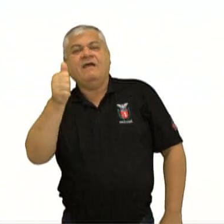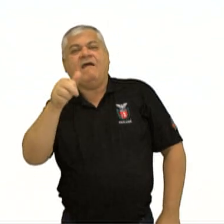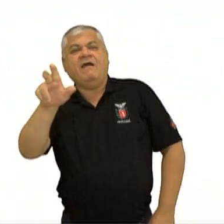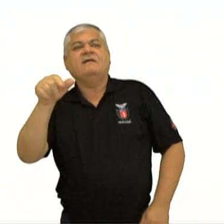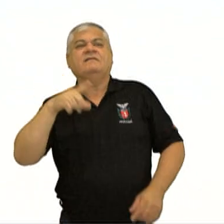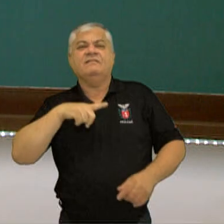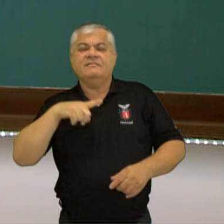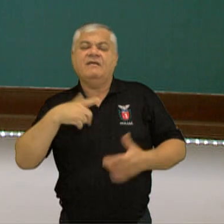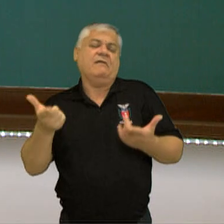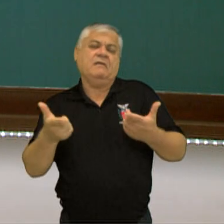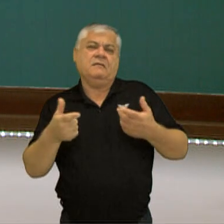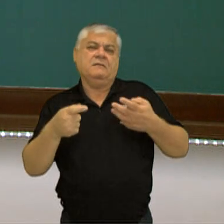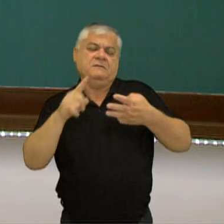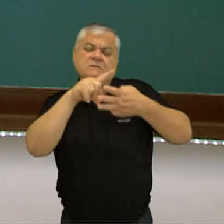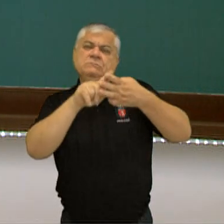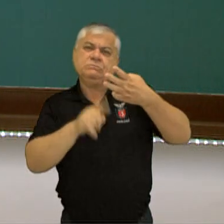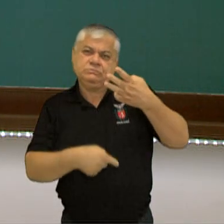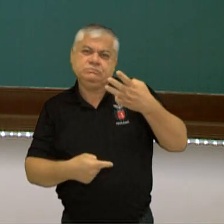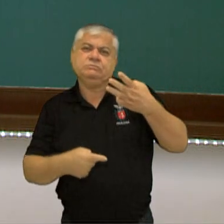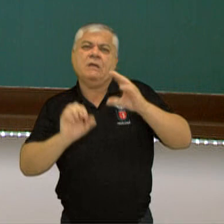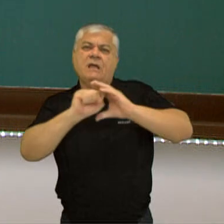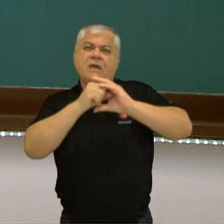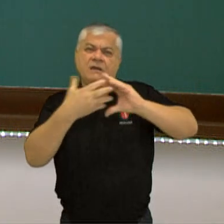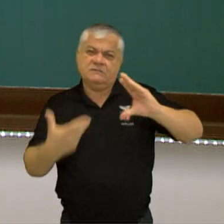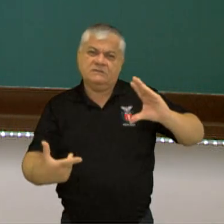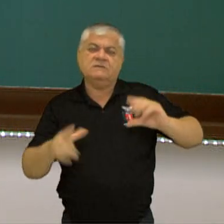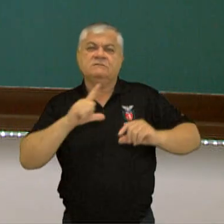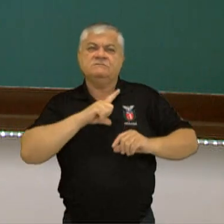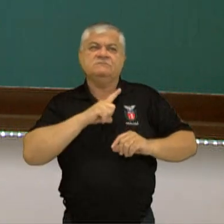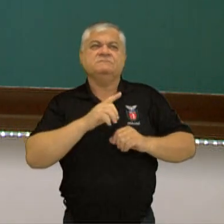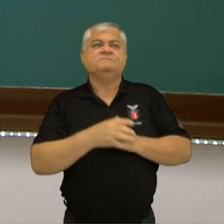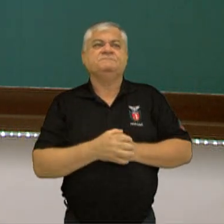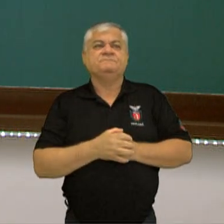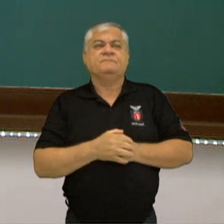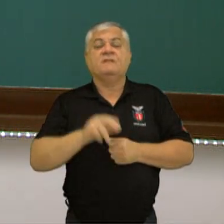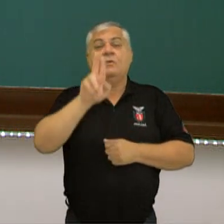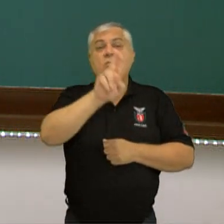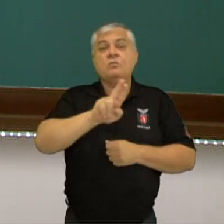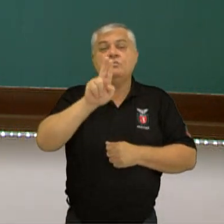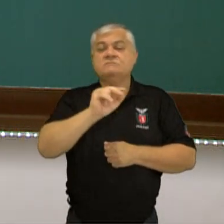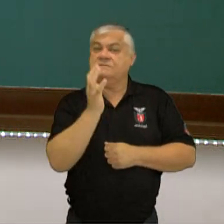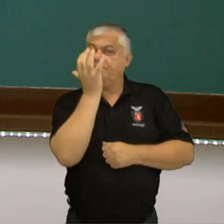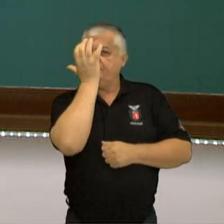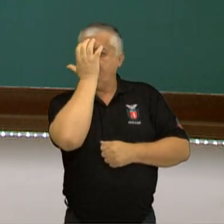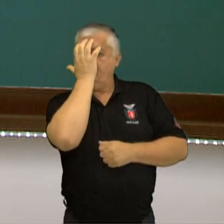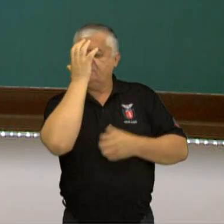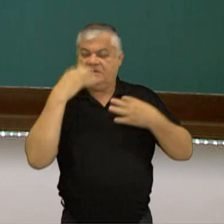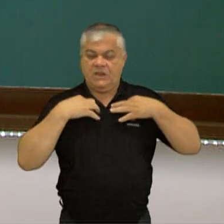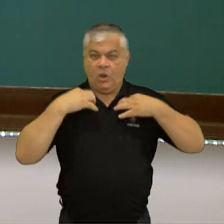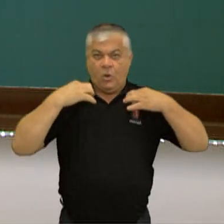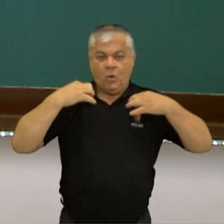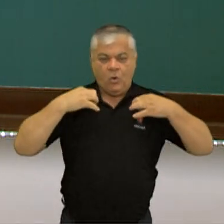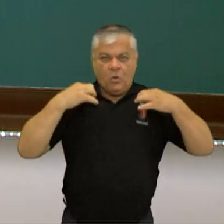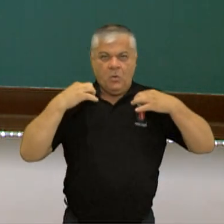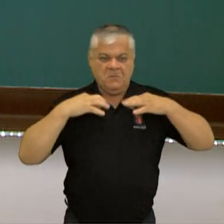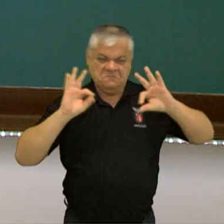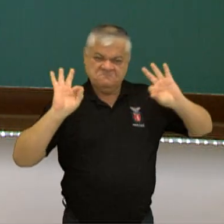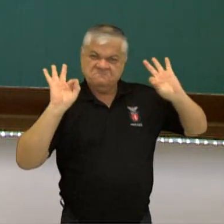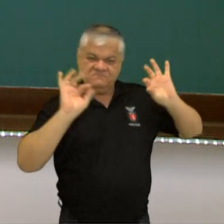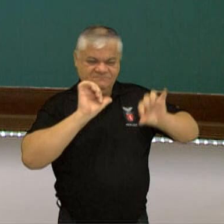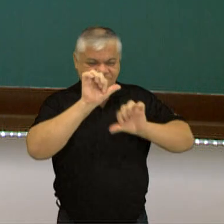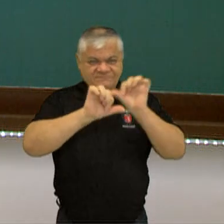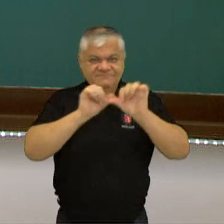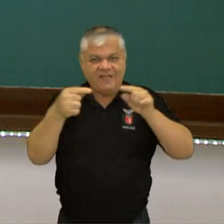né? Que eram caracterizados ali na comédia. Utilizam-se de máscaras e figurinos específicos para representar